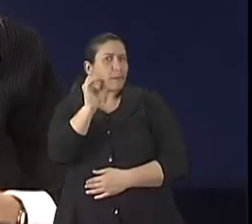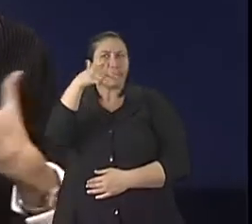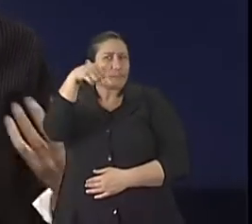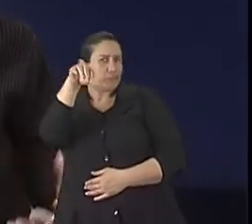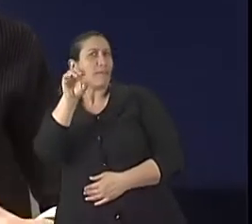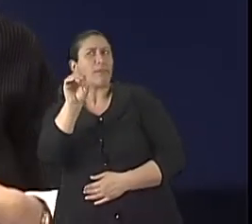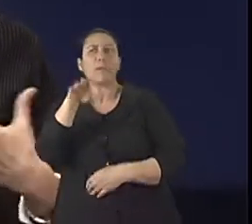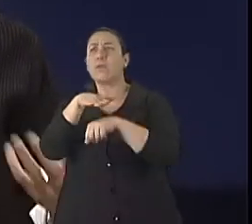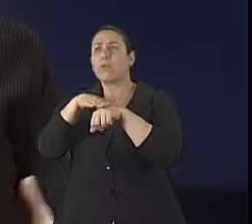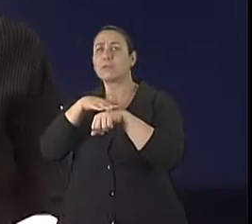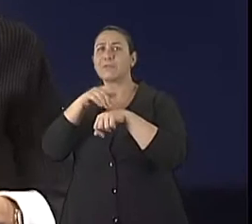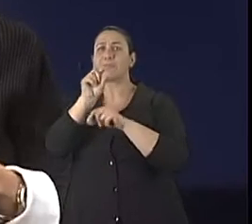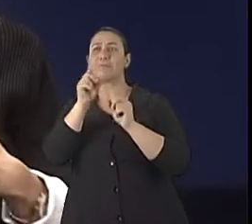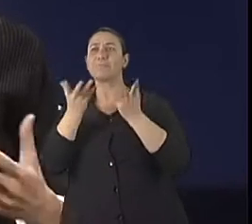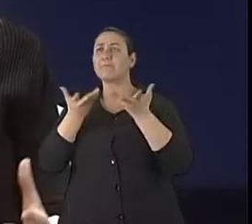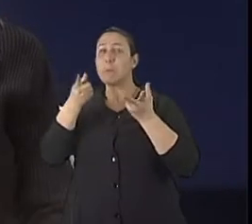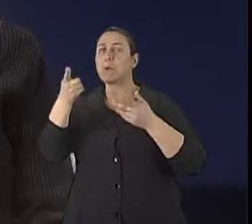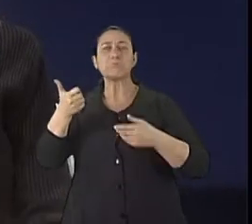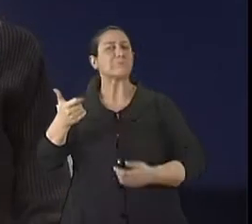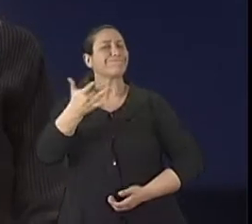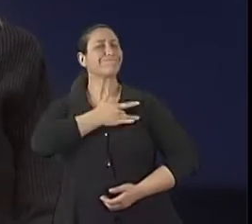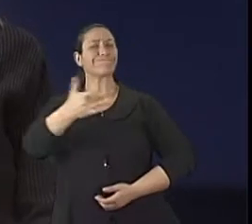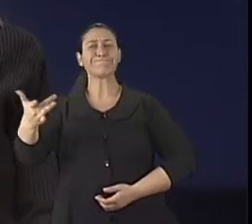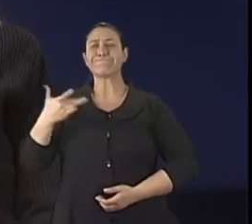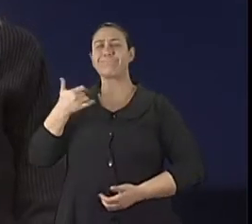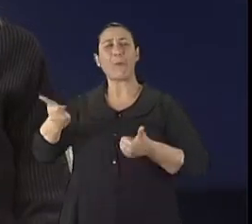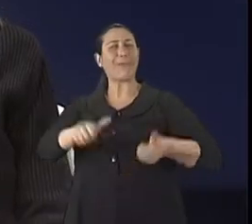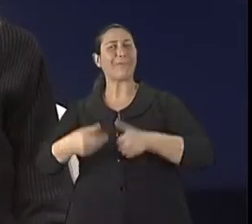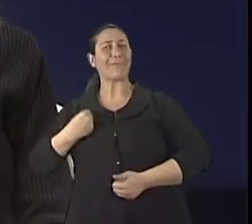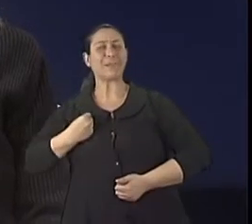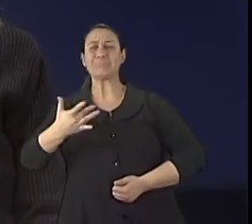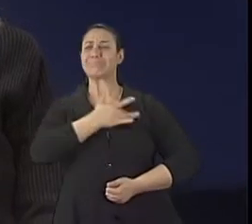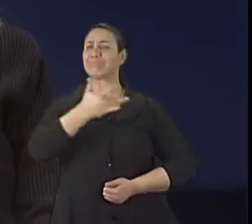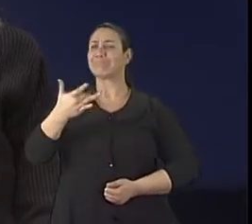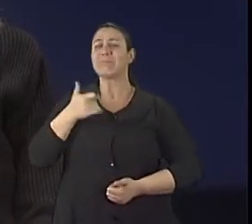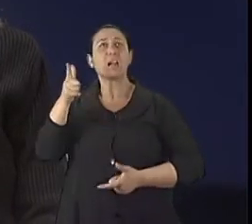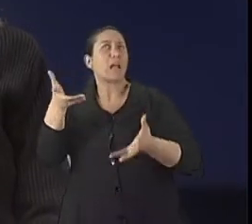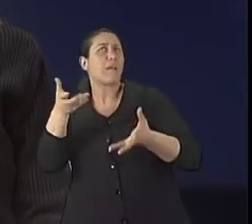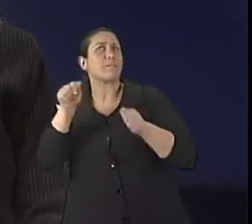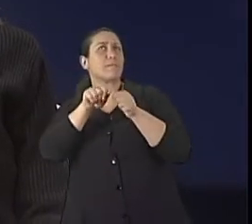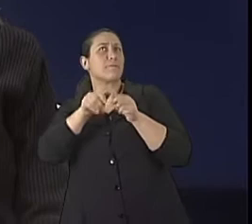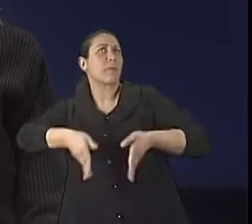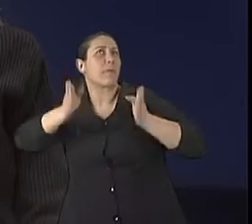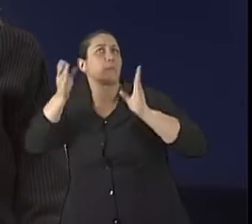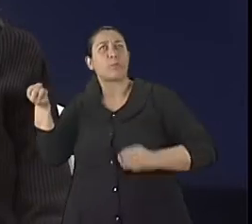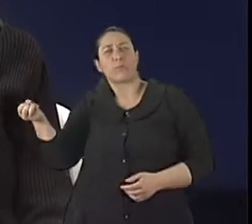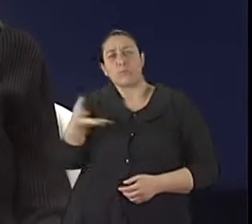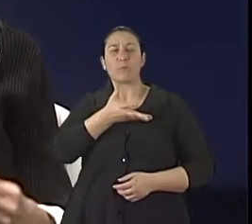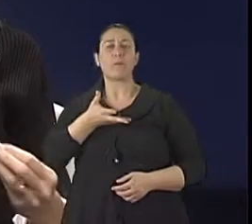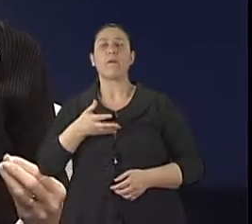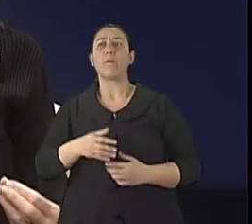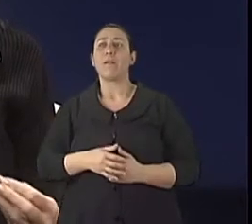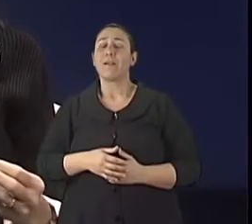também, até a própria disposição e intenção de fazer um apartamento moderno, um apartamento atual, né? O que acontece é o